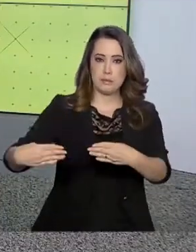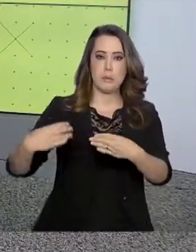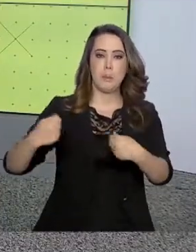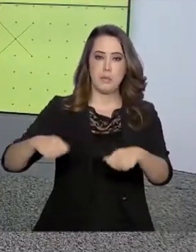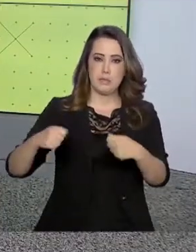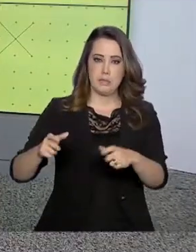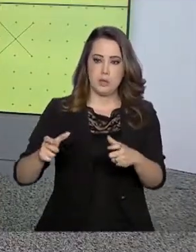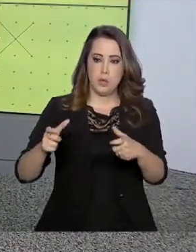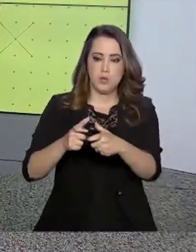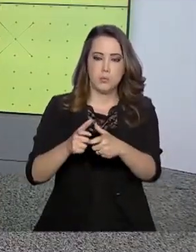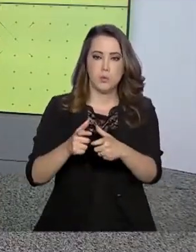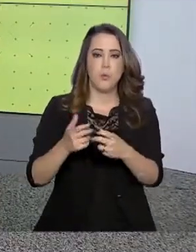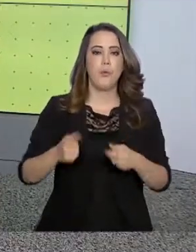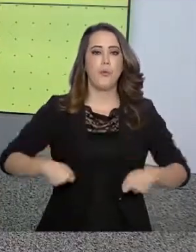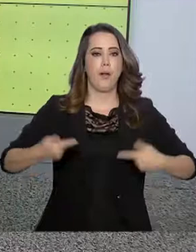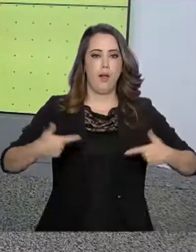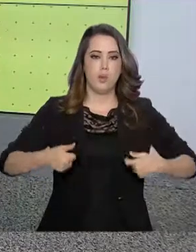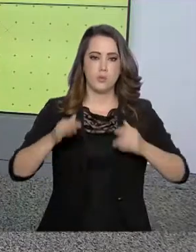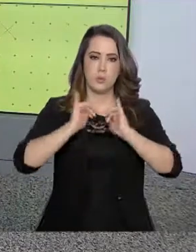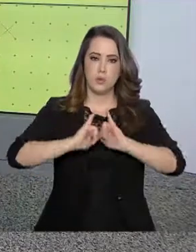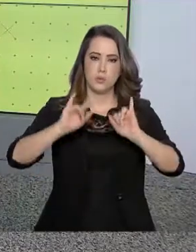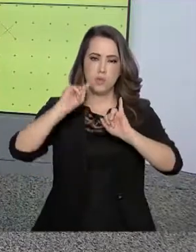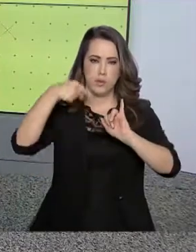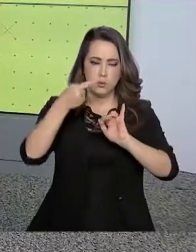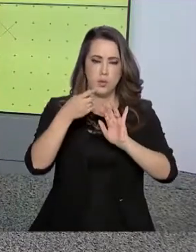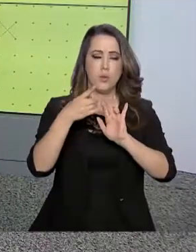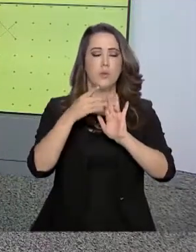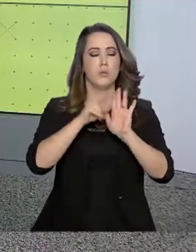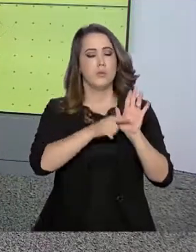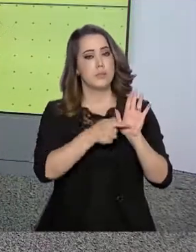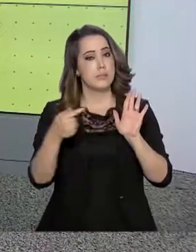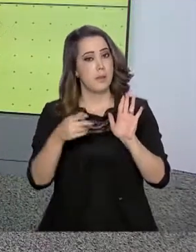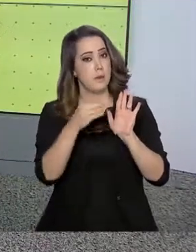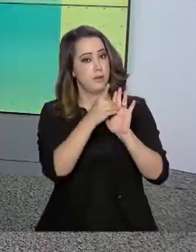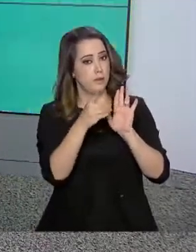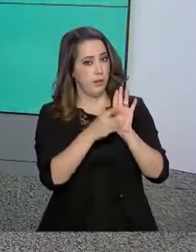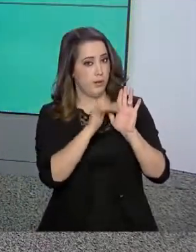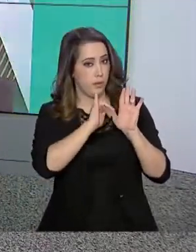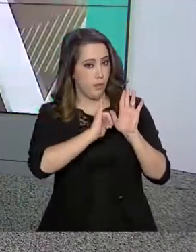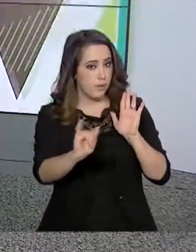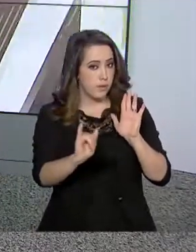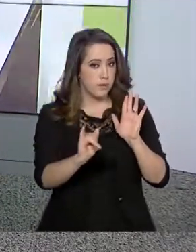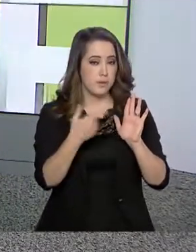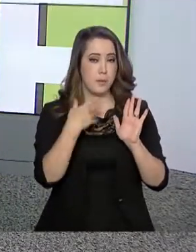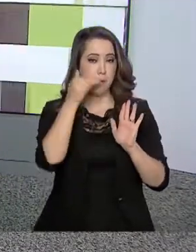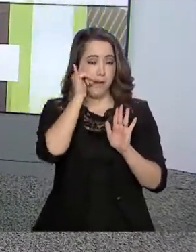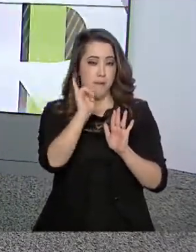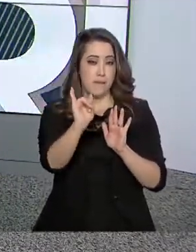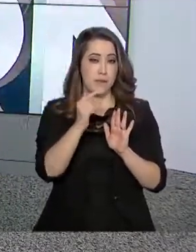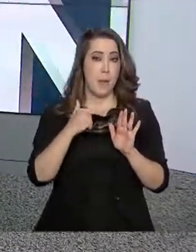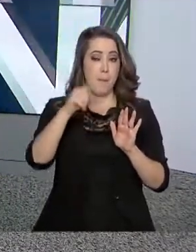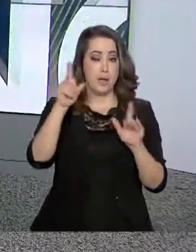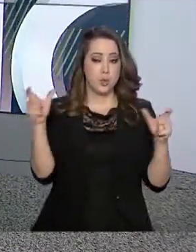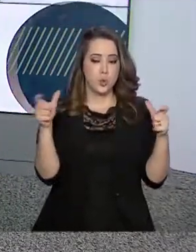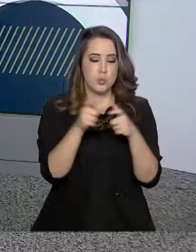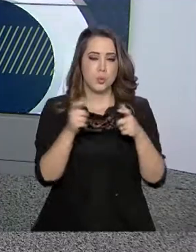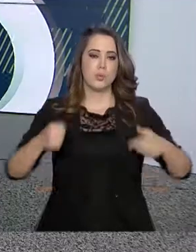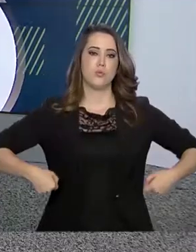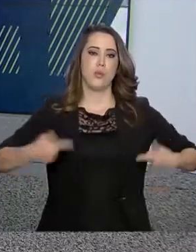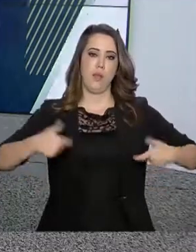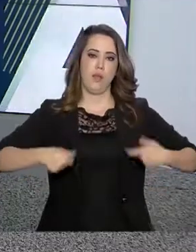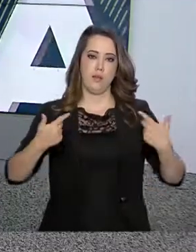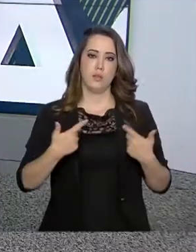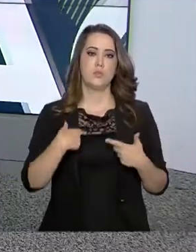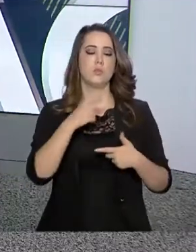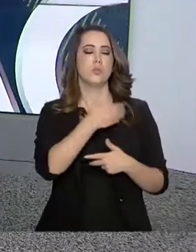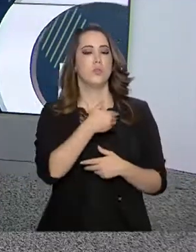será anunciado na semana que vem, por meio de decreto. Para evitar um contingenciamento ainda maior no Poder Executivo, o governo